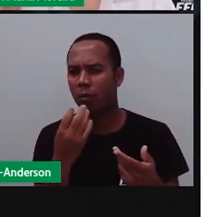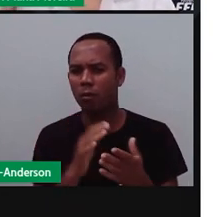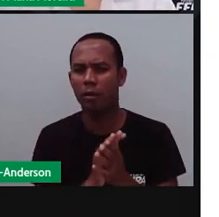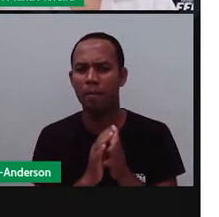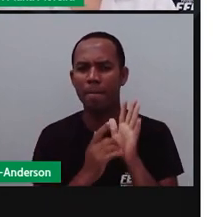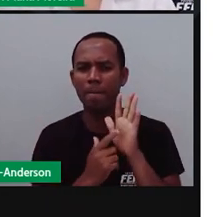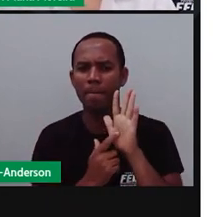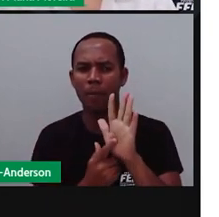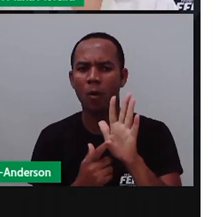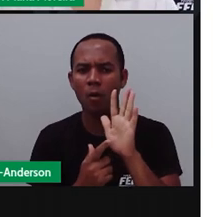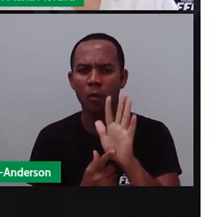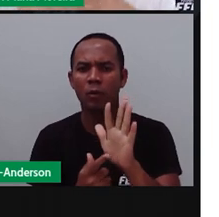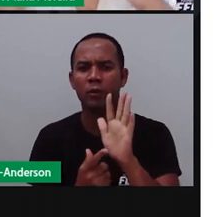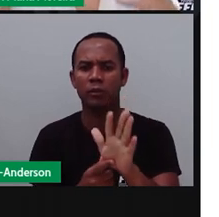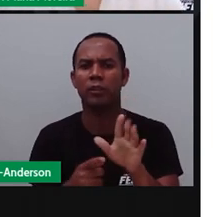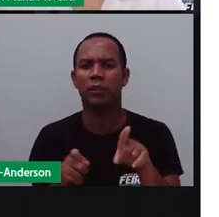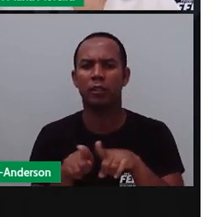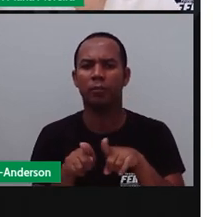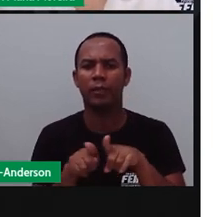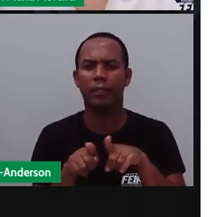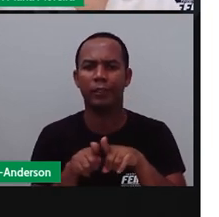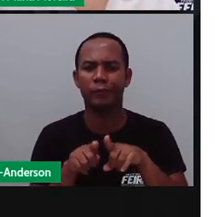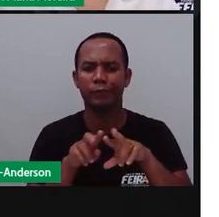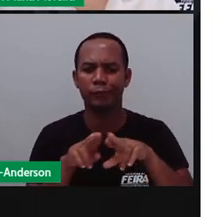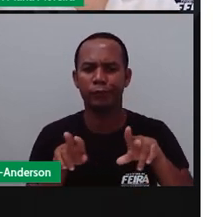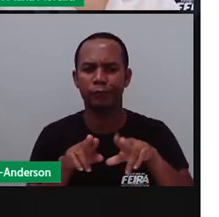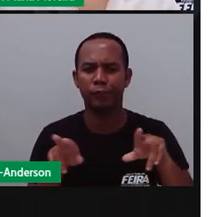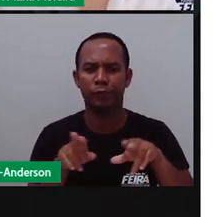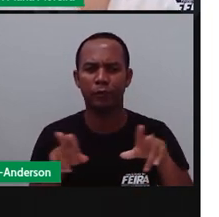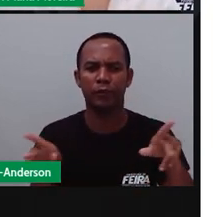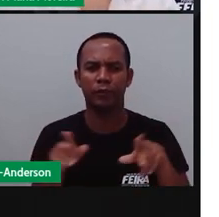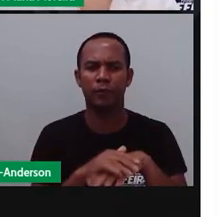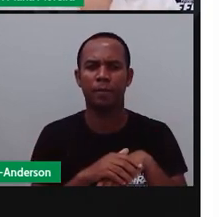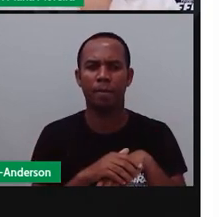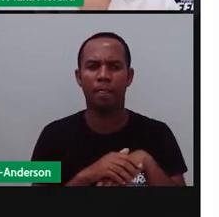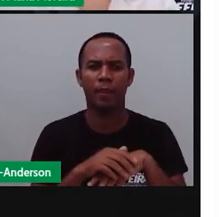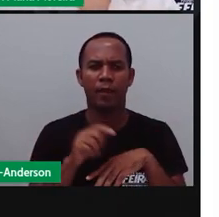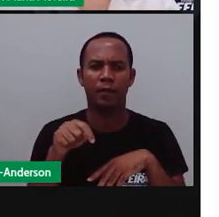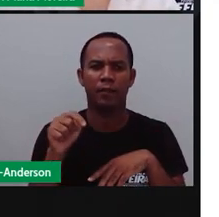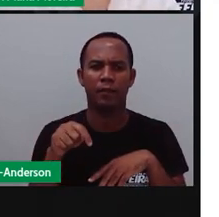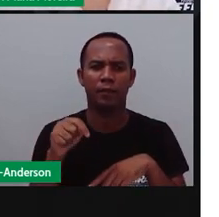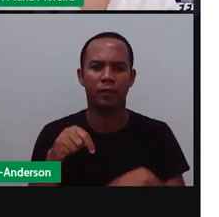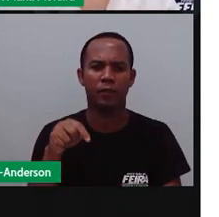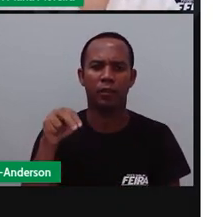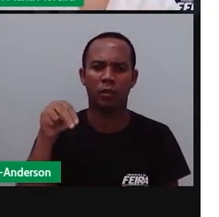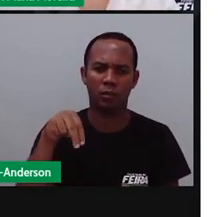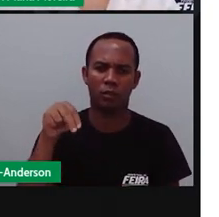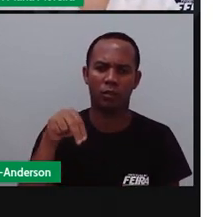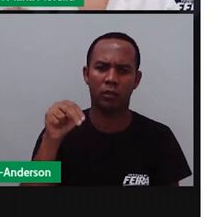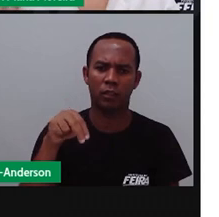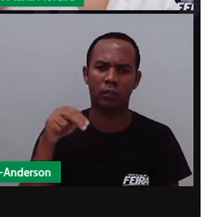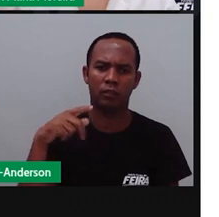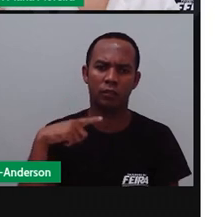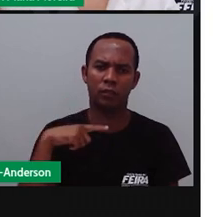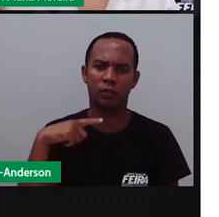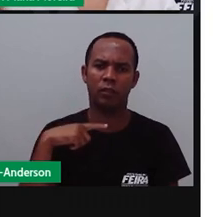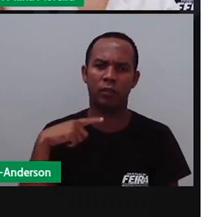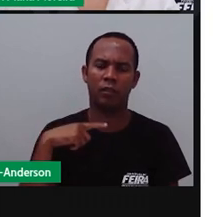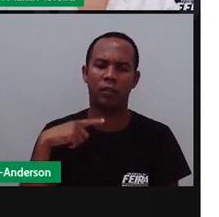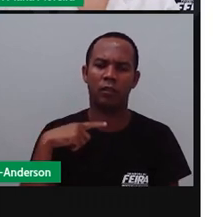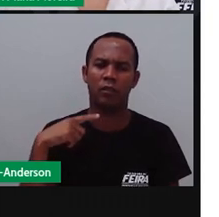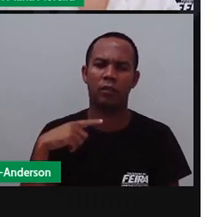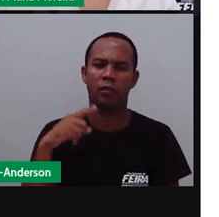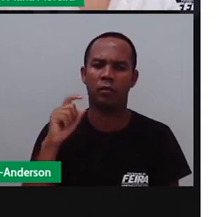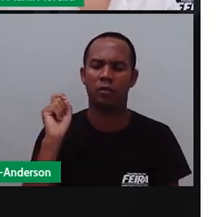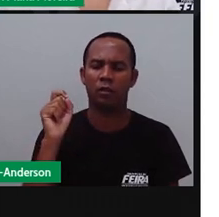mostram, né? Várias coisas que podem ser feitas com o produto. Aqui no Nordeste, né? Existe, se eu não me engano, uma empresa que eu não me engano um